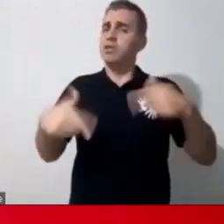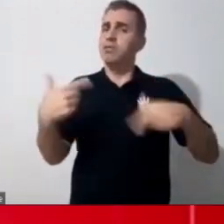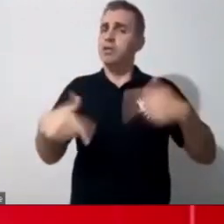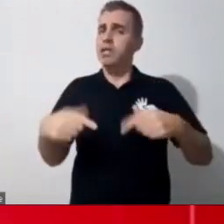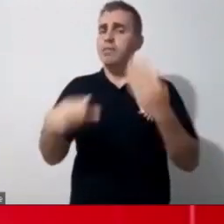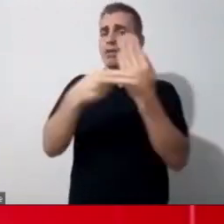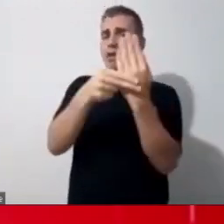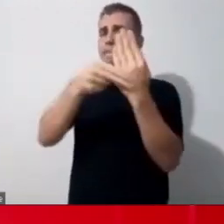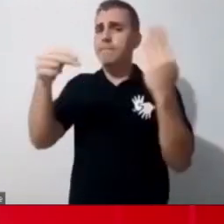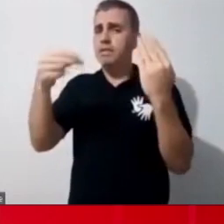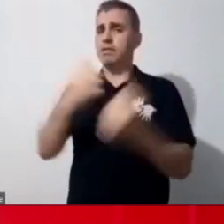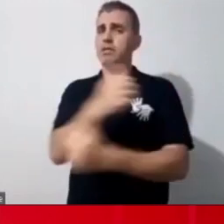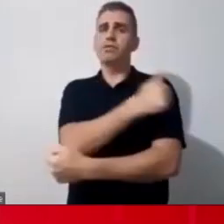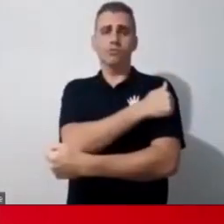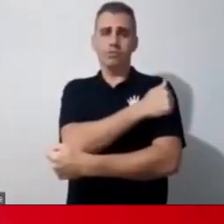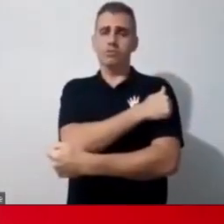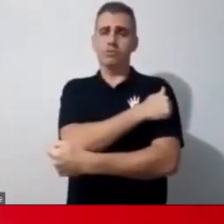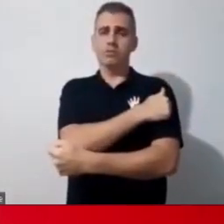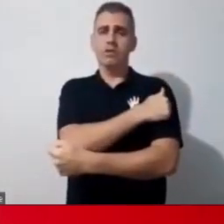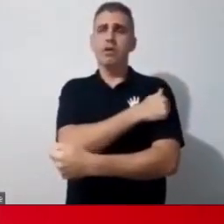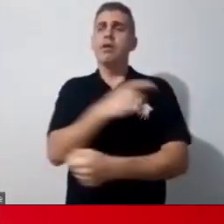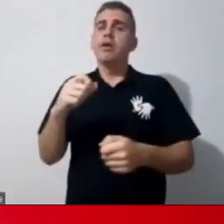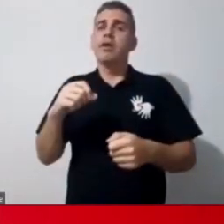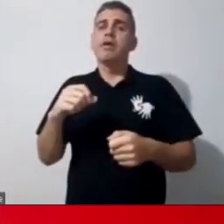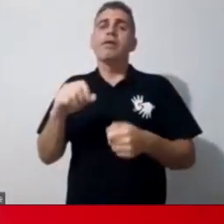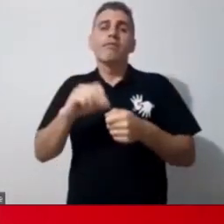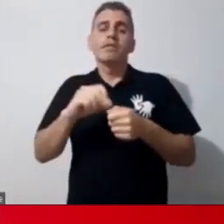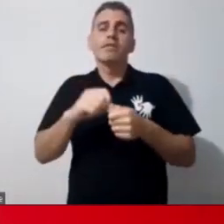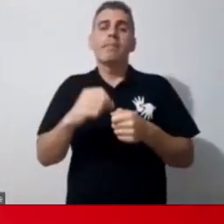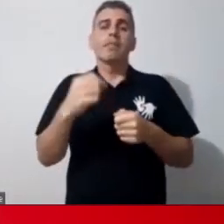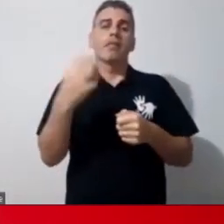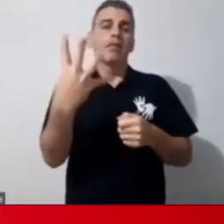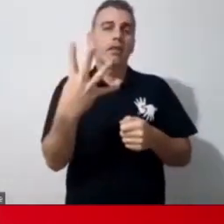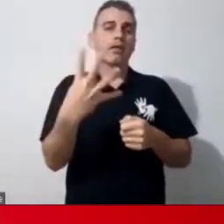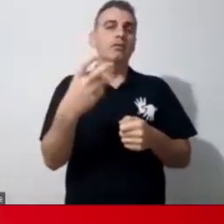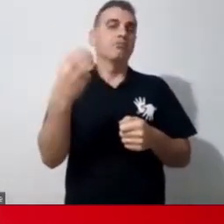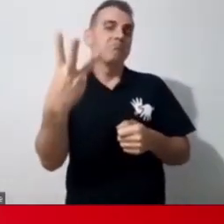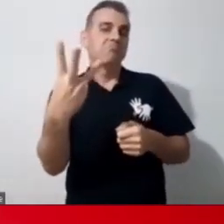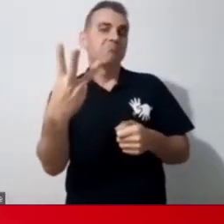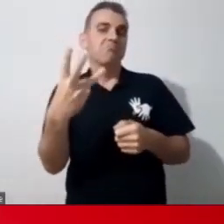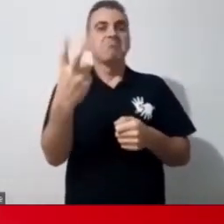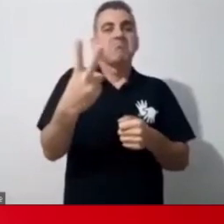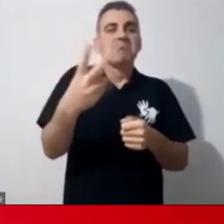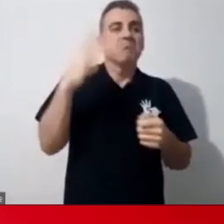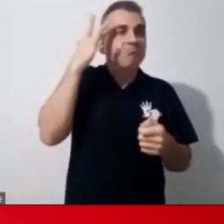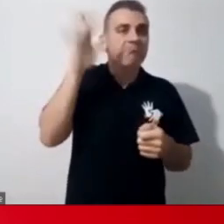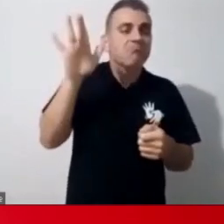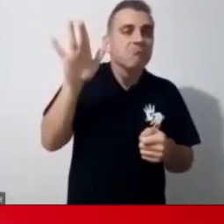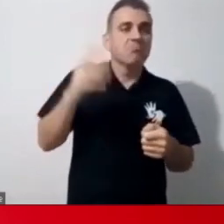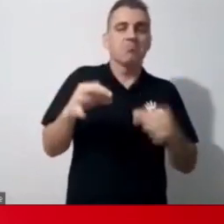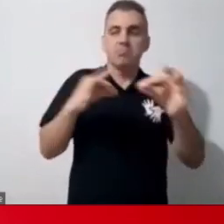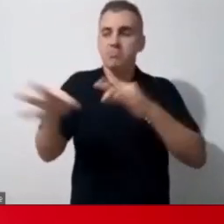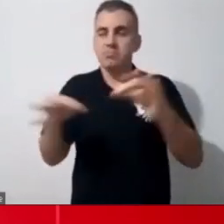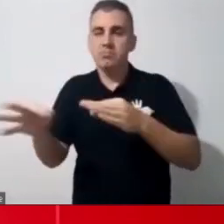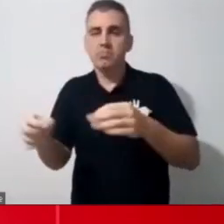fazer três, quatro momentos de planejamento, infelizmente, a gente vai ter que fazer, né? Porque isso é um direito dele. Ninguém,